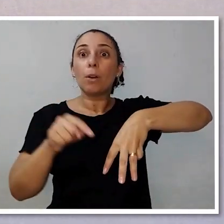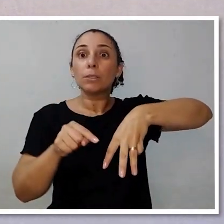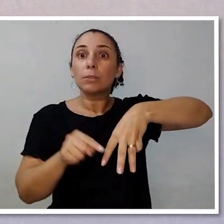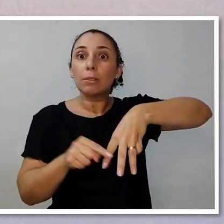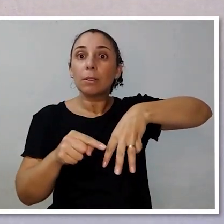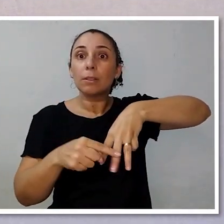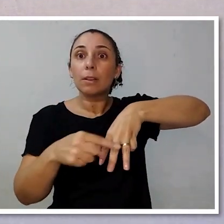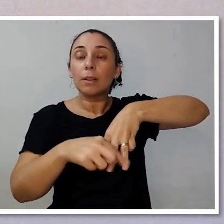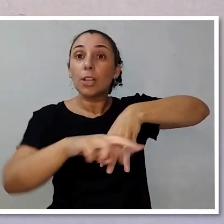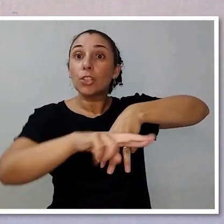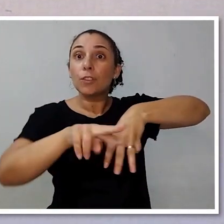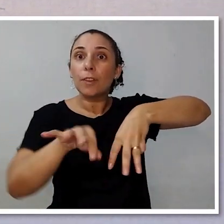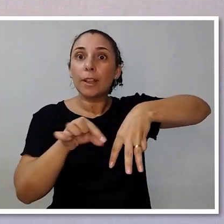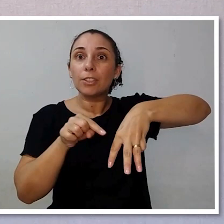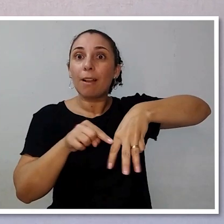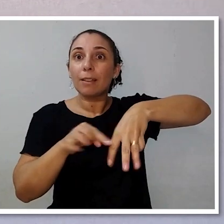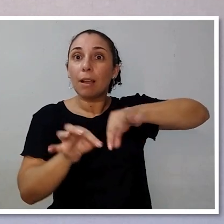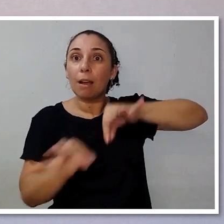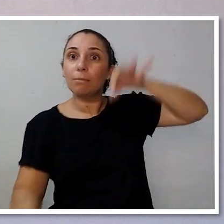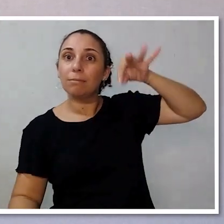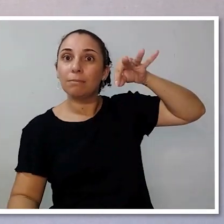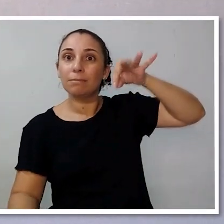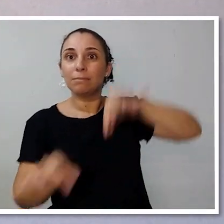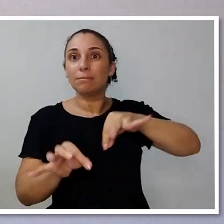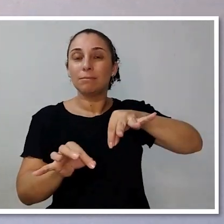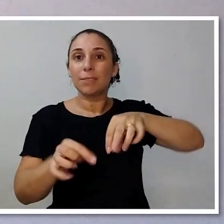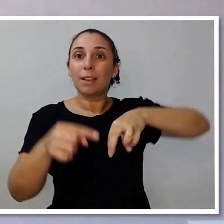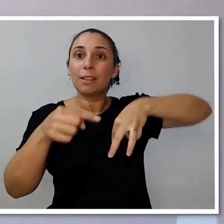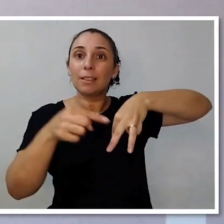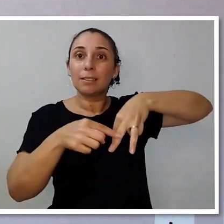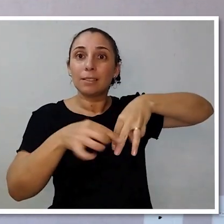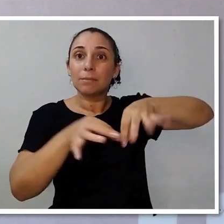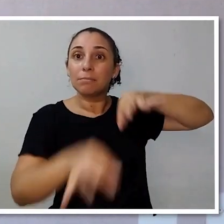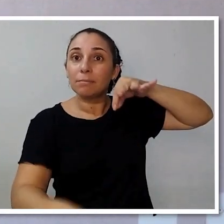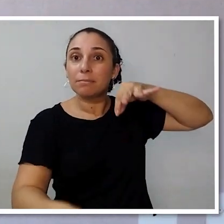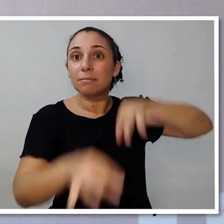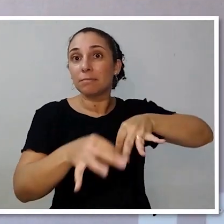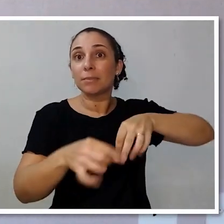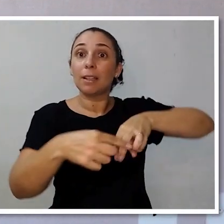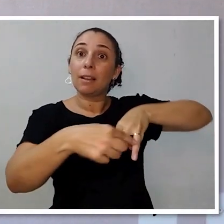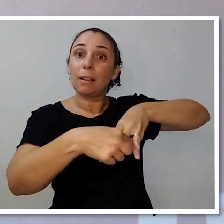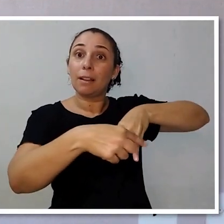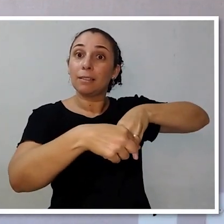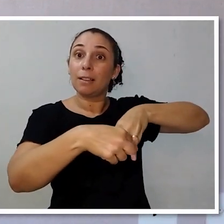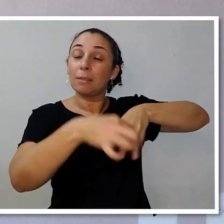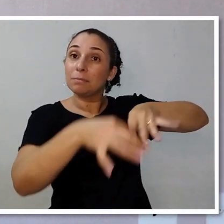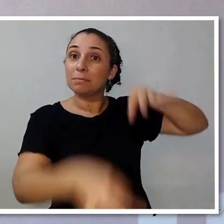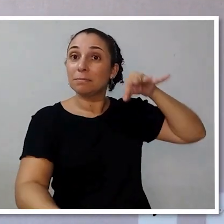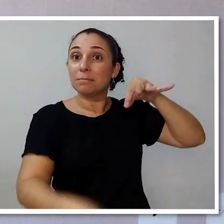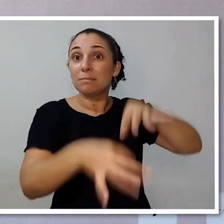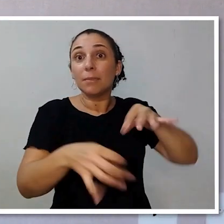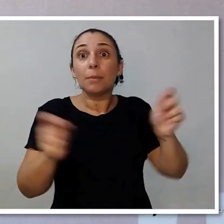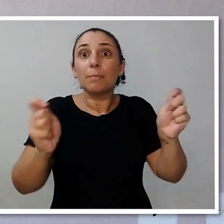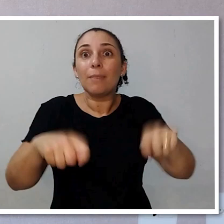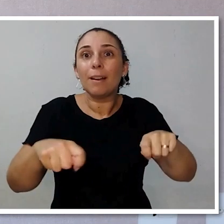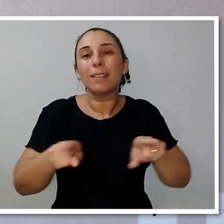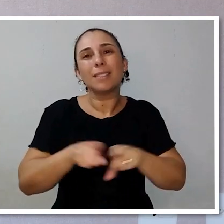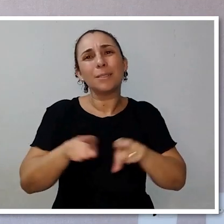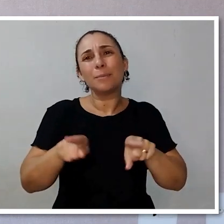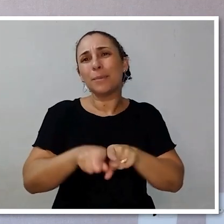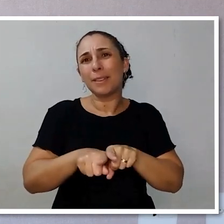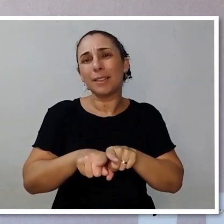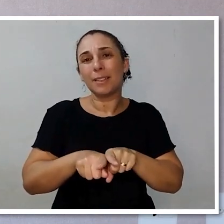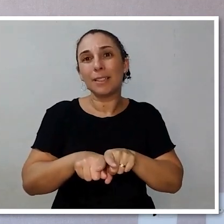independente da altura. Por exemplo, ó, você pode baixar e levantar de um lado. Isso é fundamental quando você apoia o tripé